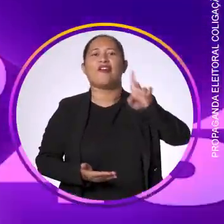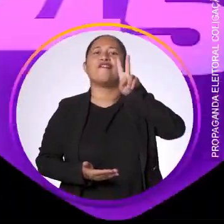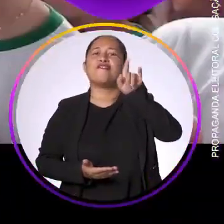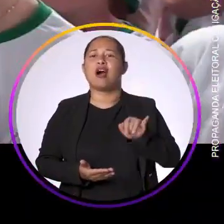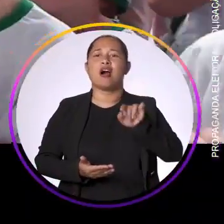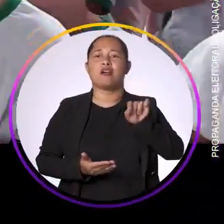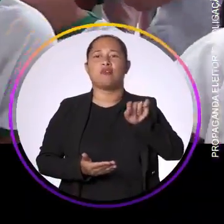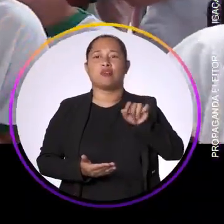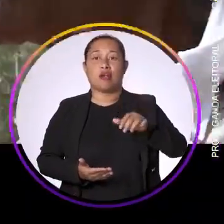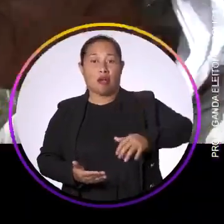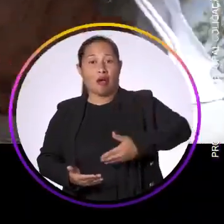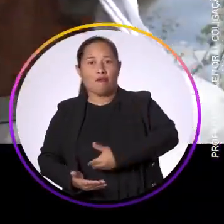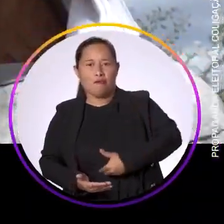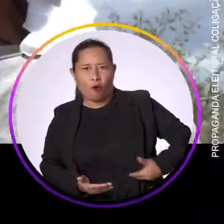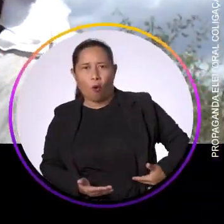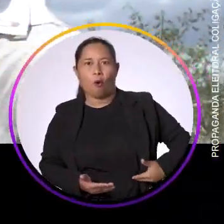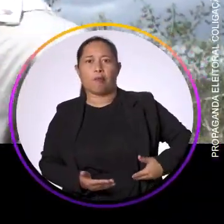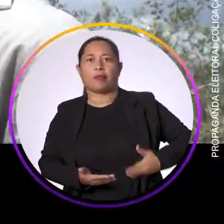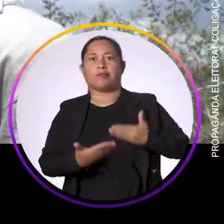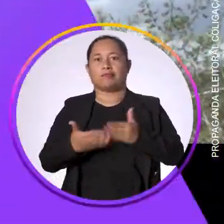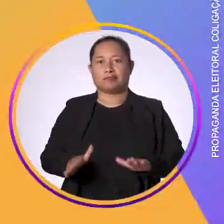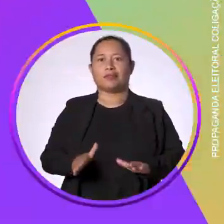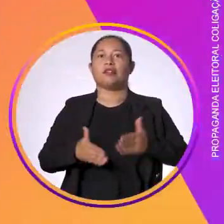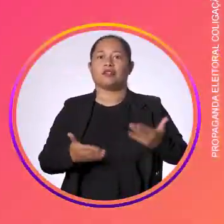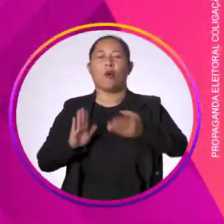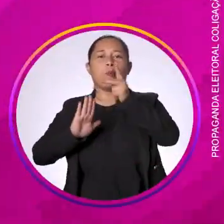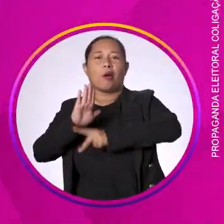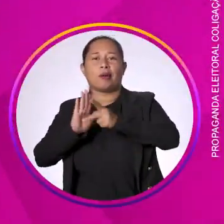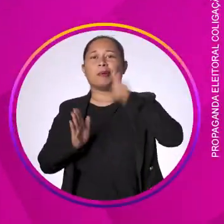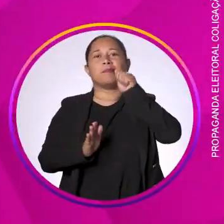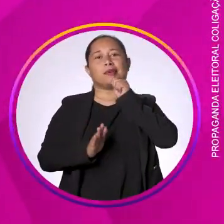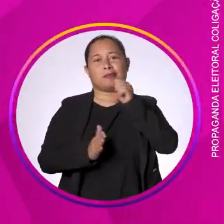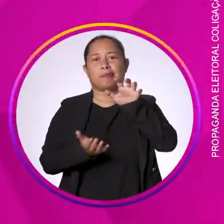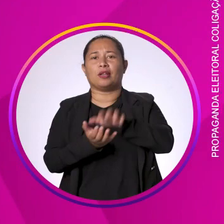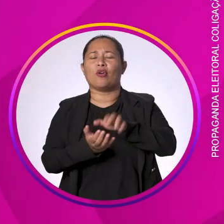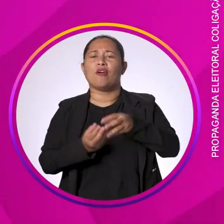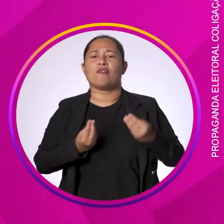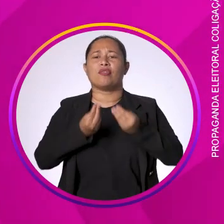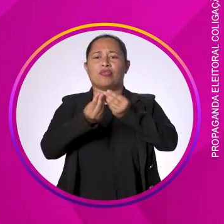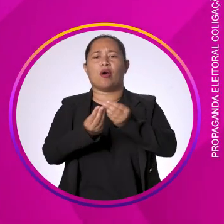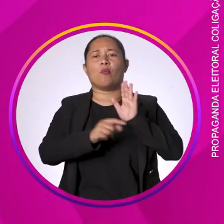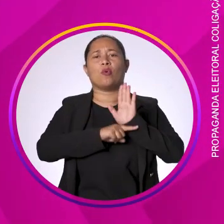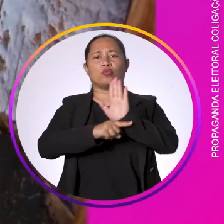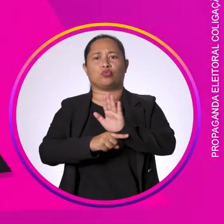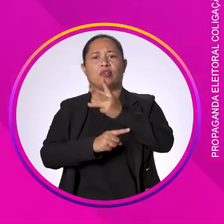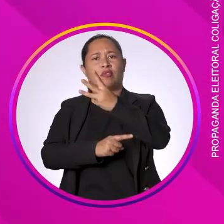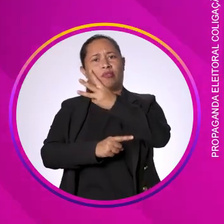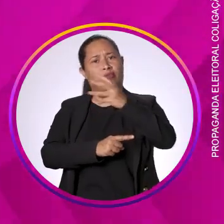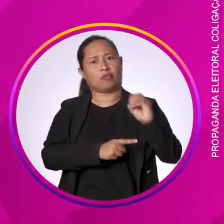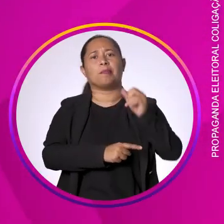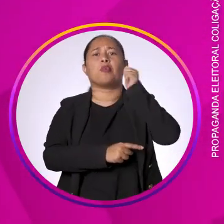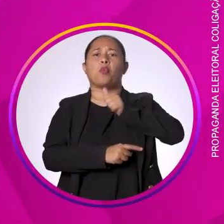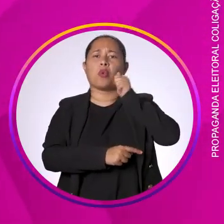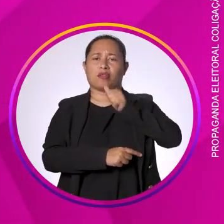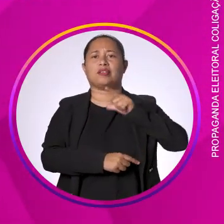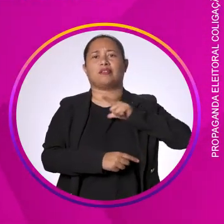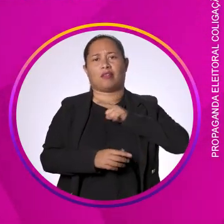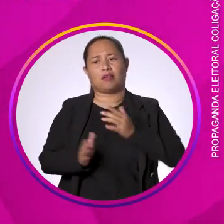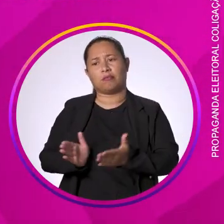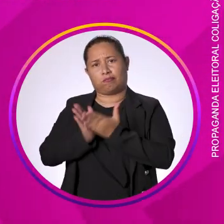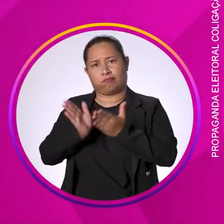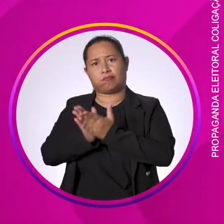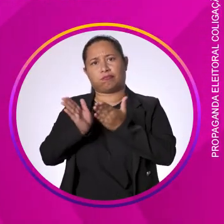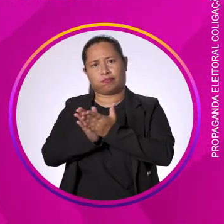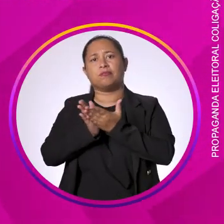de governar que Raquel vai combater a fome em Pernambuco. Com o programa Mães de Pernambuco, Raquel vai dar um auxílio de 300 reais para